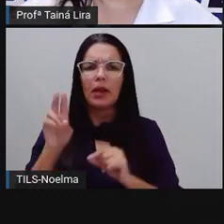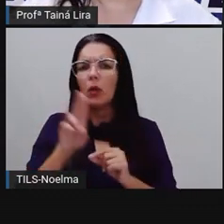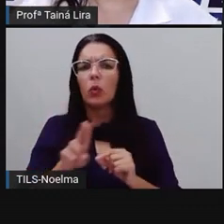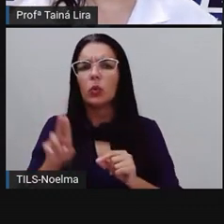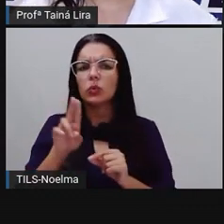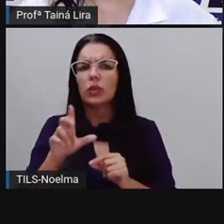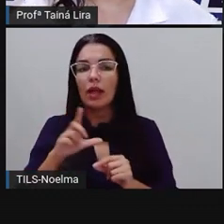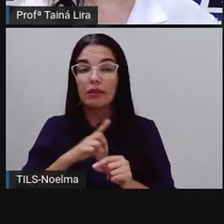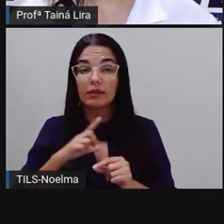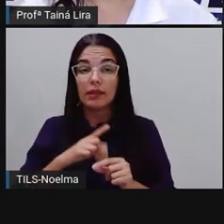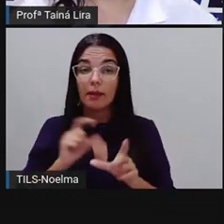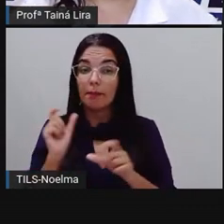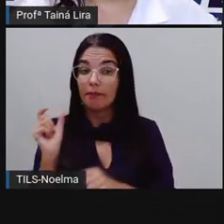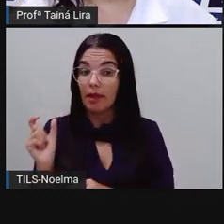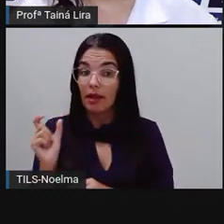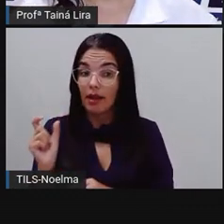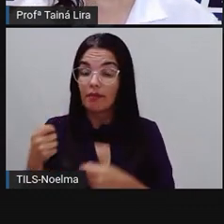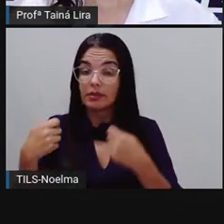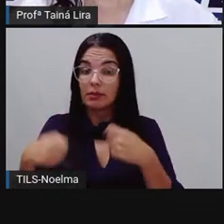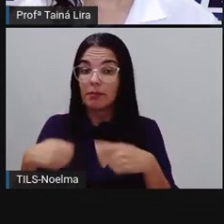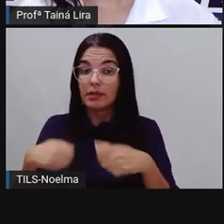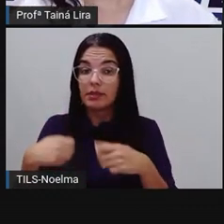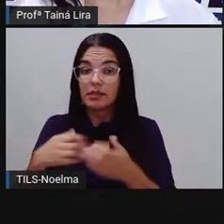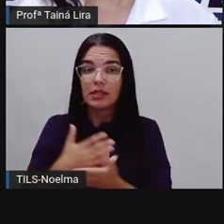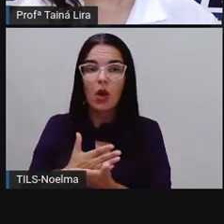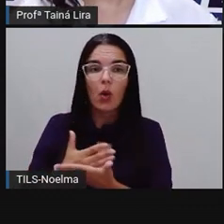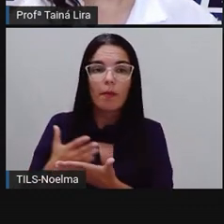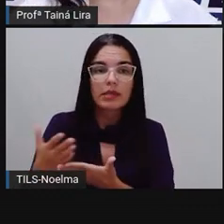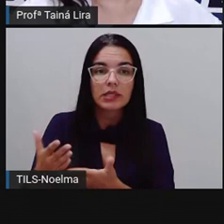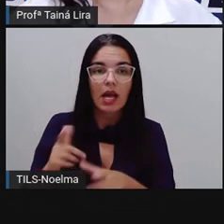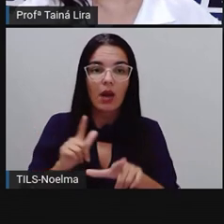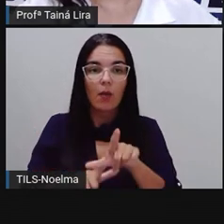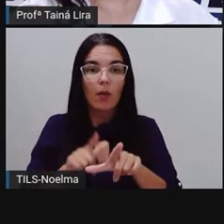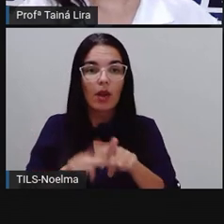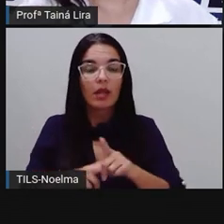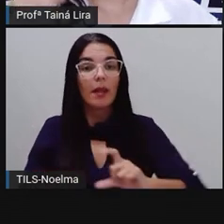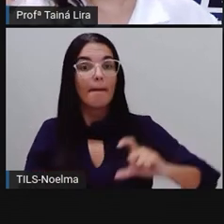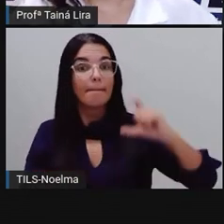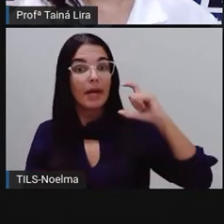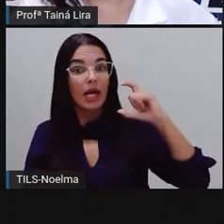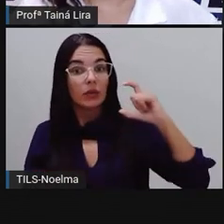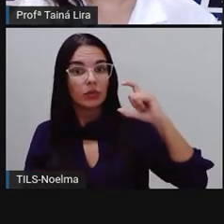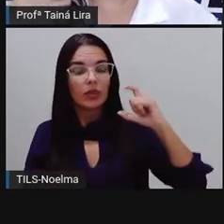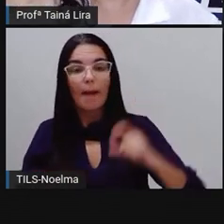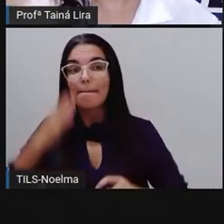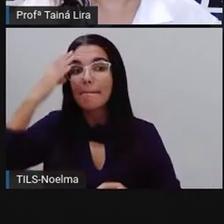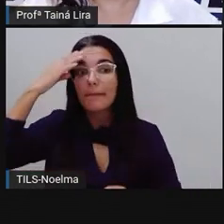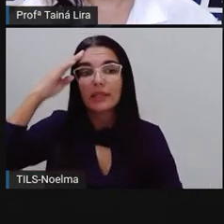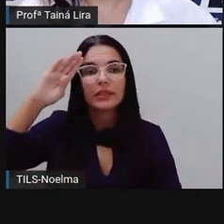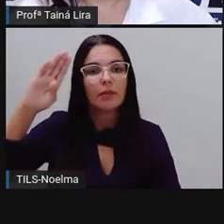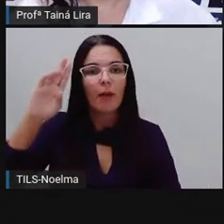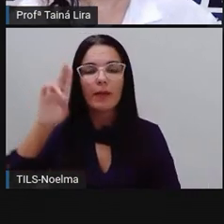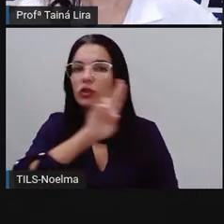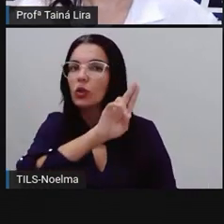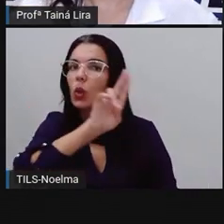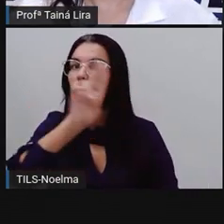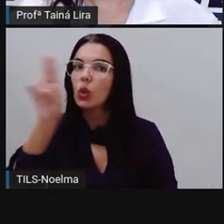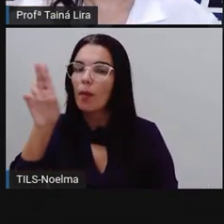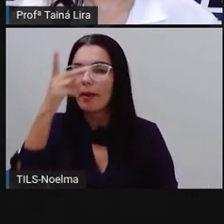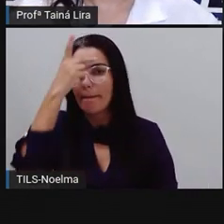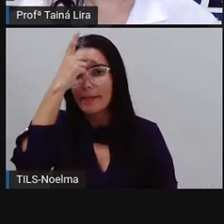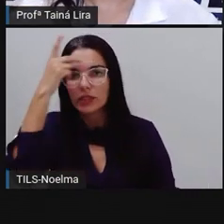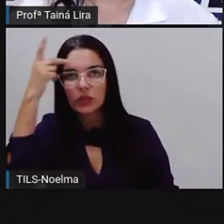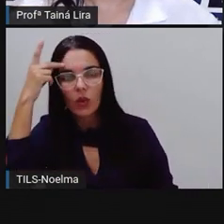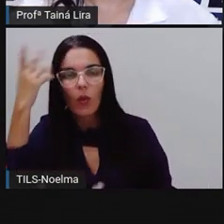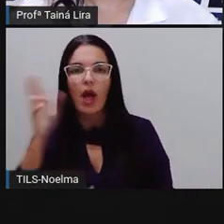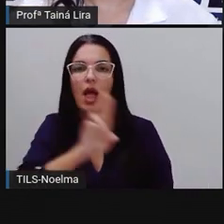Tem palavras que a precisa começar com letra maiúscula, principalmente nome de pessoas, nome de lugares. Então eu